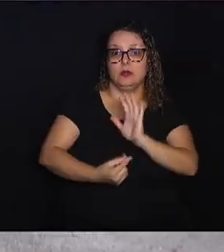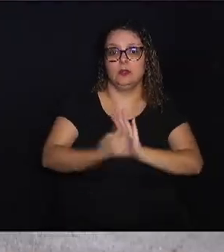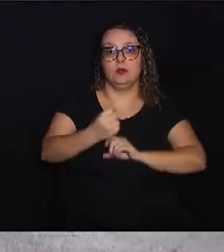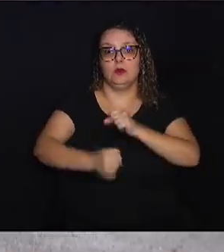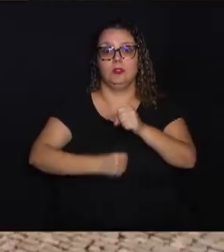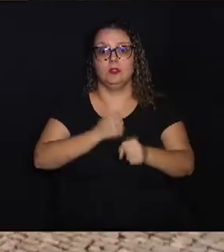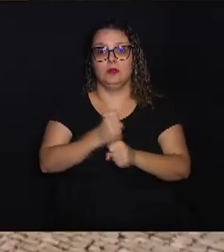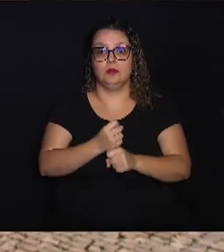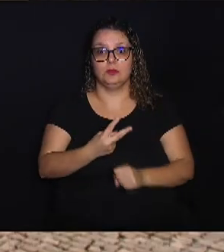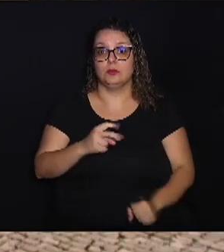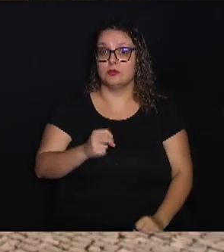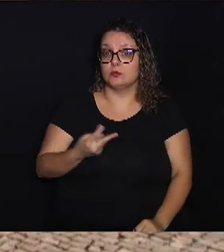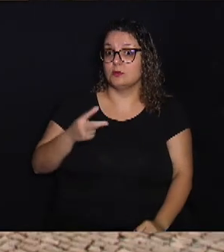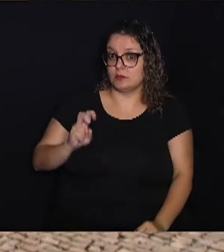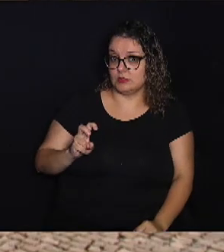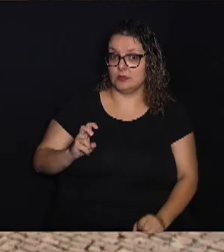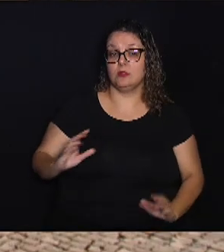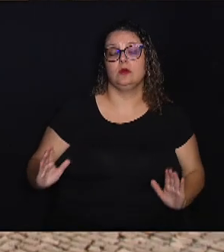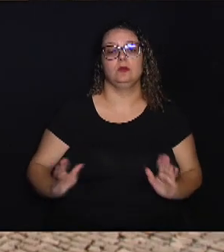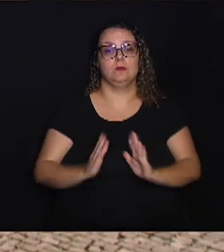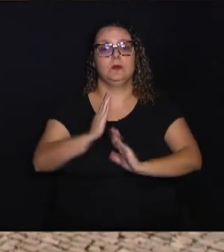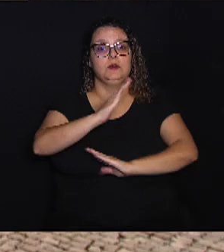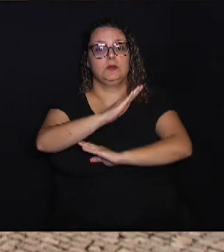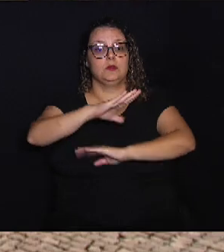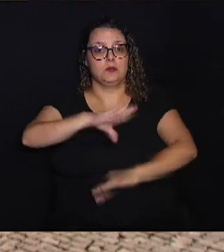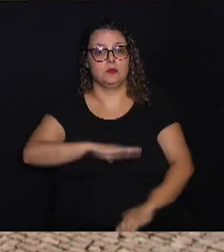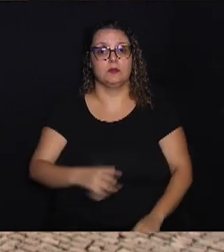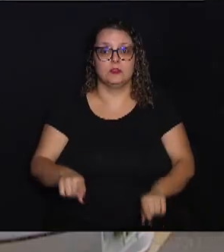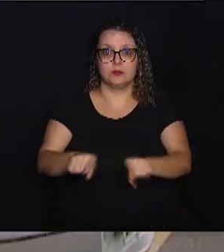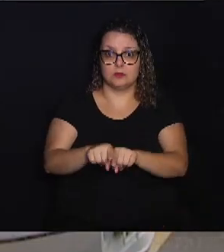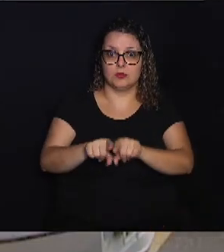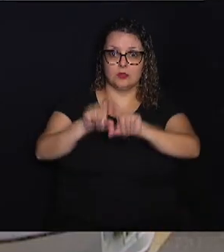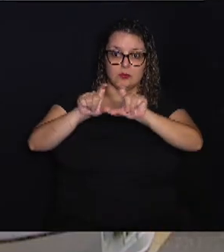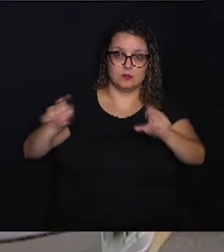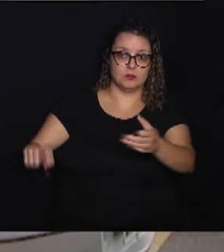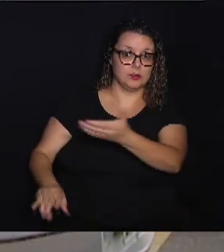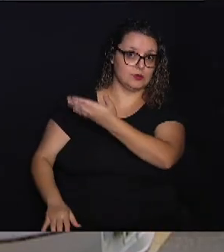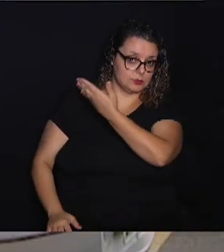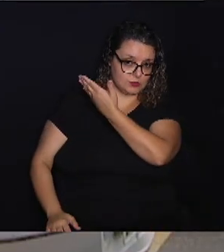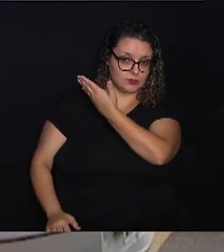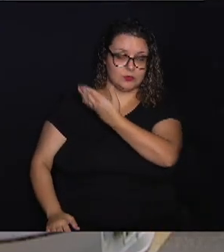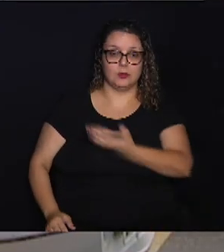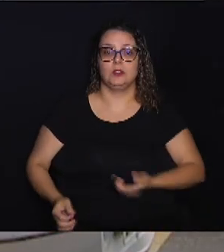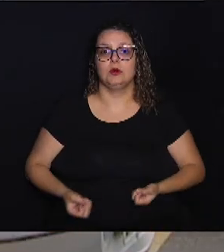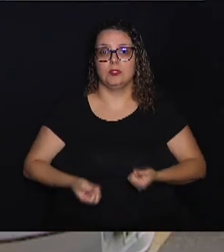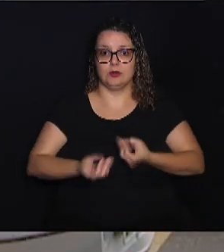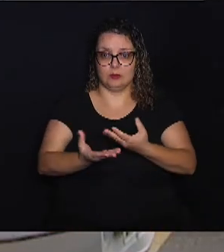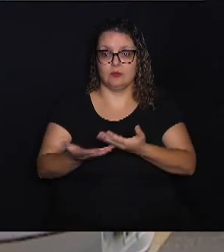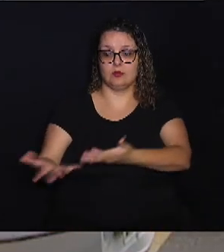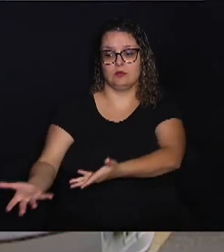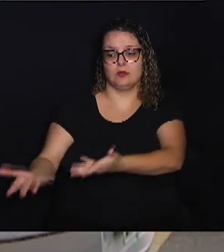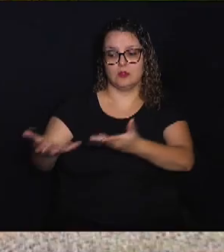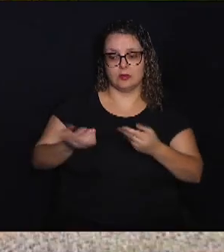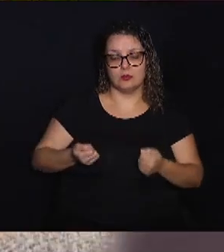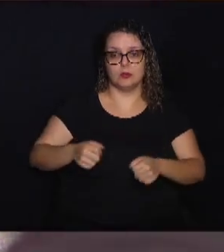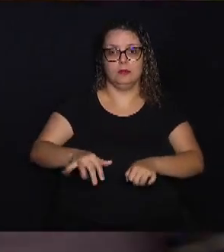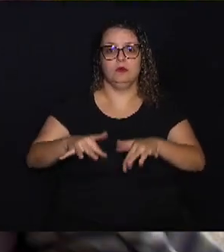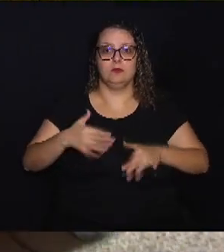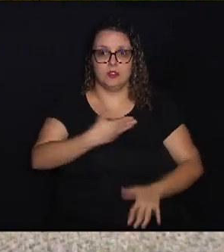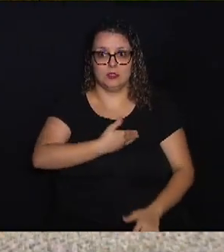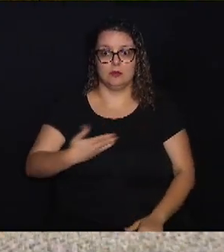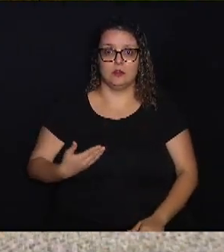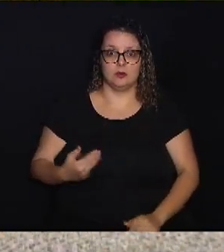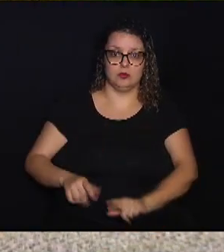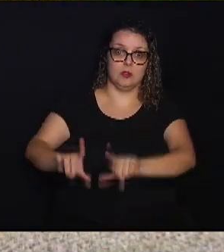2025. Em frente da Câmara Municipal, uma faixa informa e convida a população para a audiência pública. Os